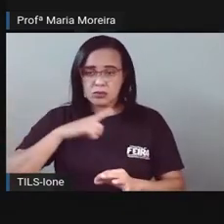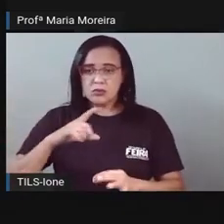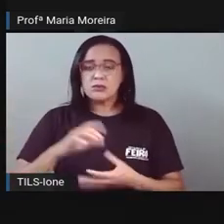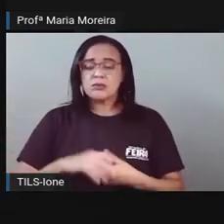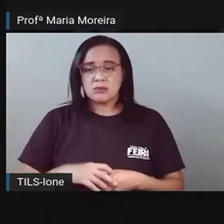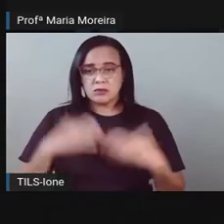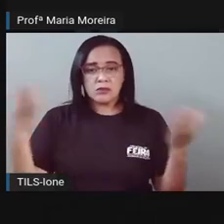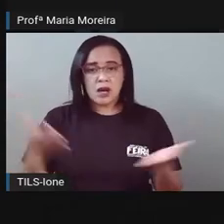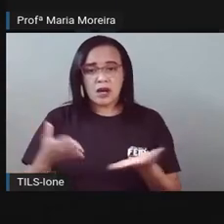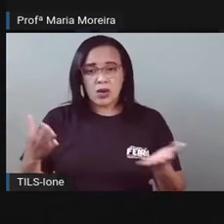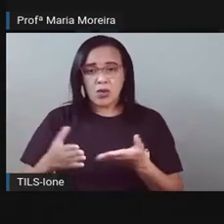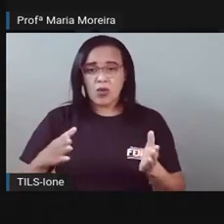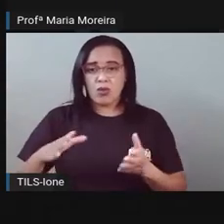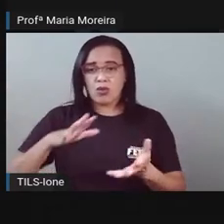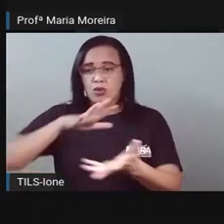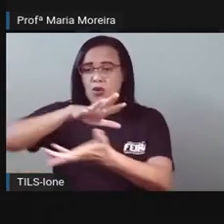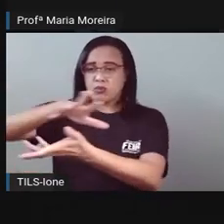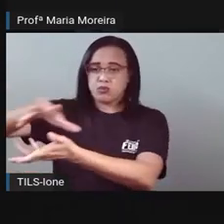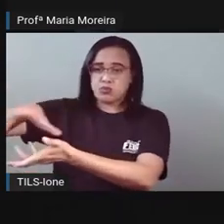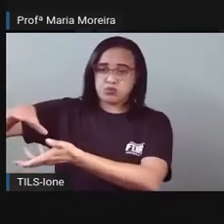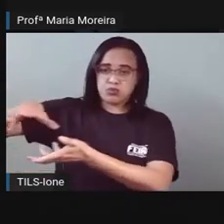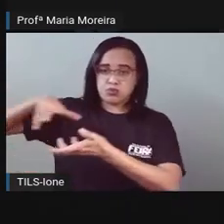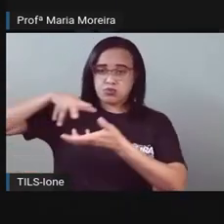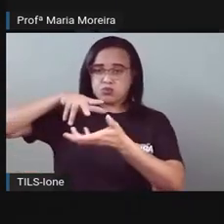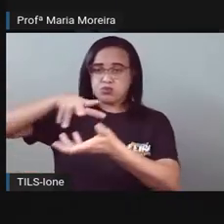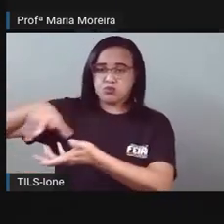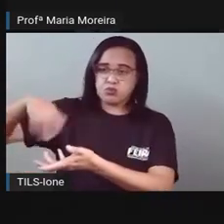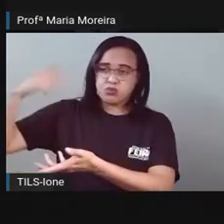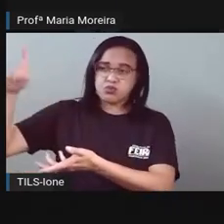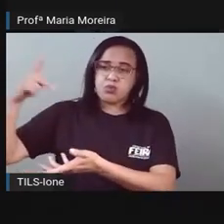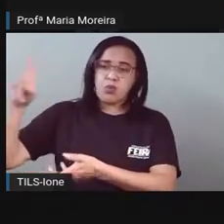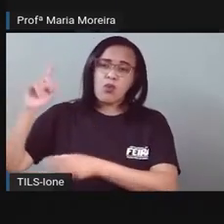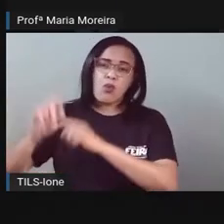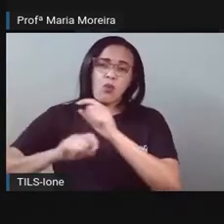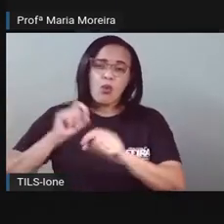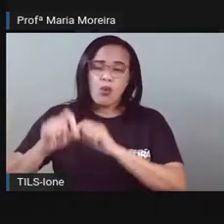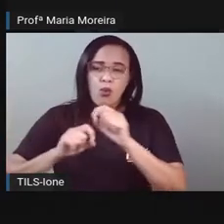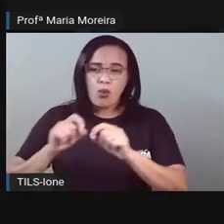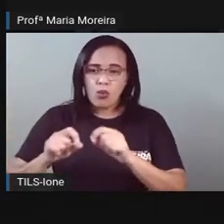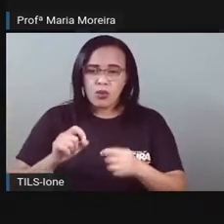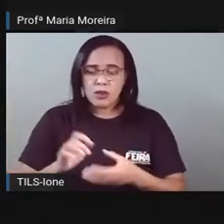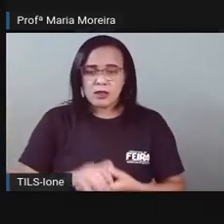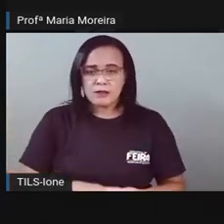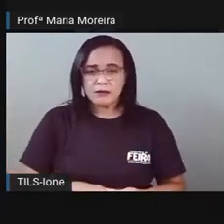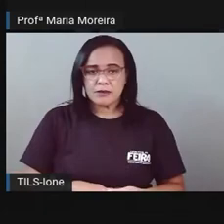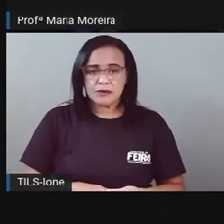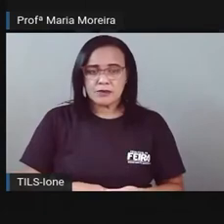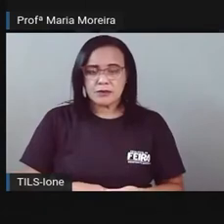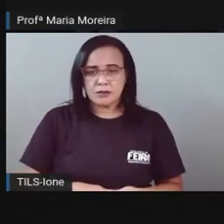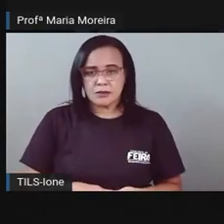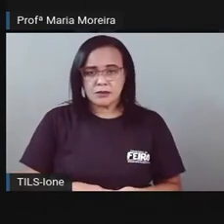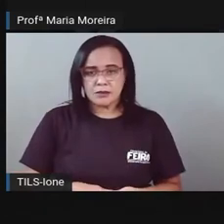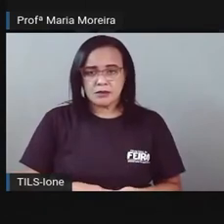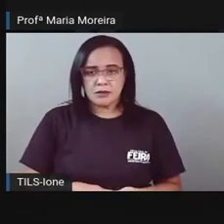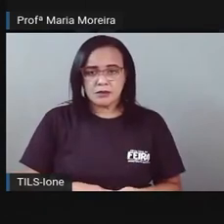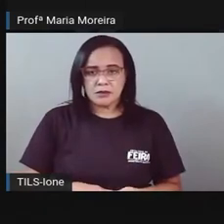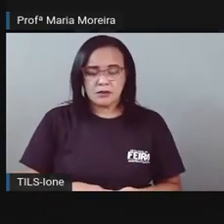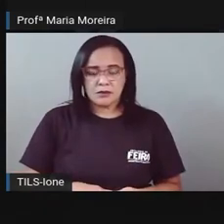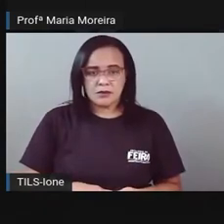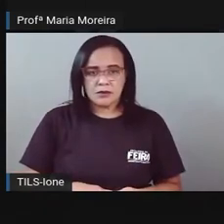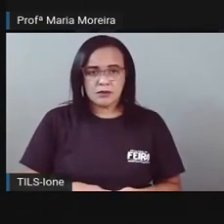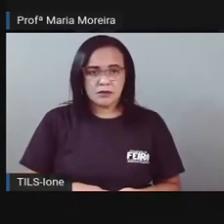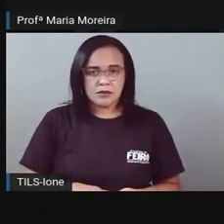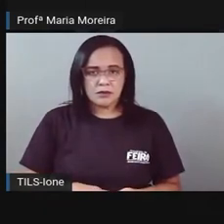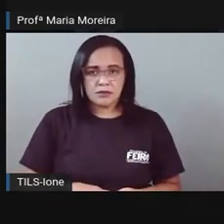órbita que não é circular, mas um pouco como uma elipse e agirem em um eixo sobre si mesma com